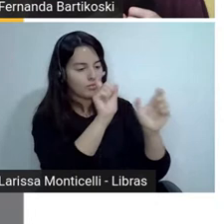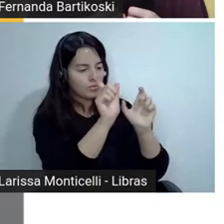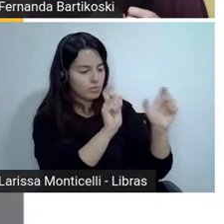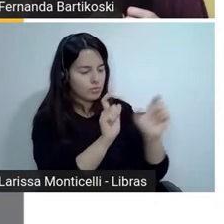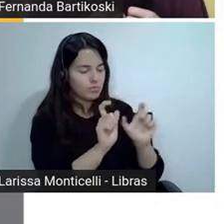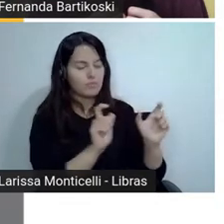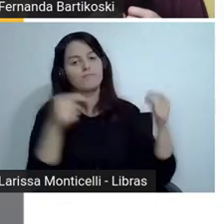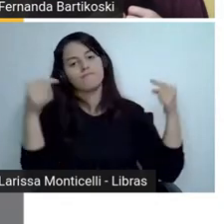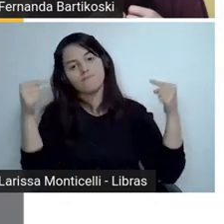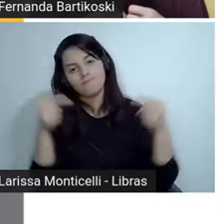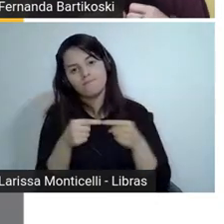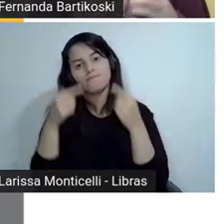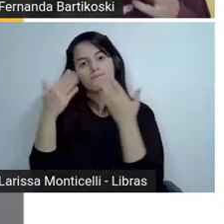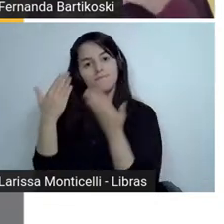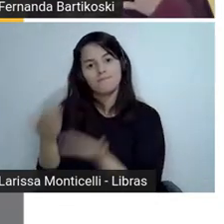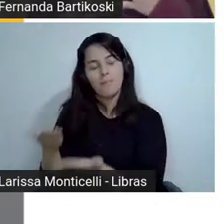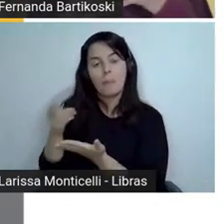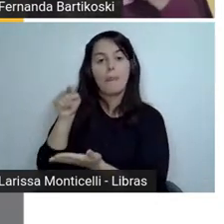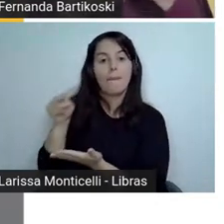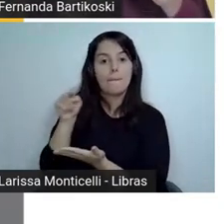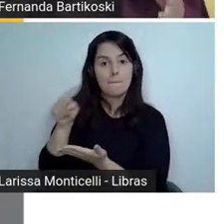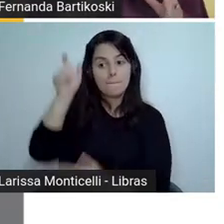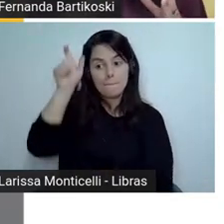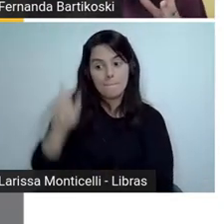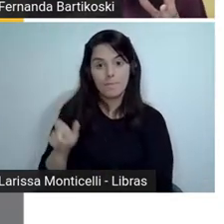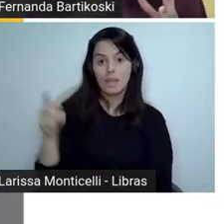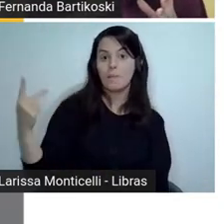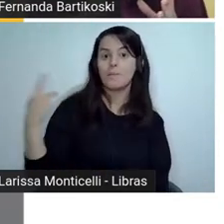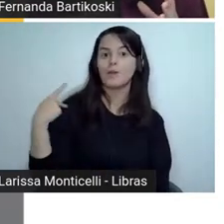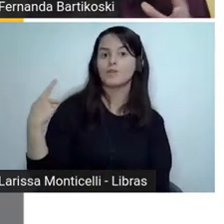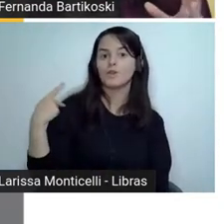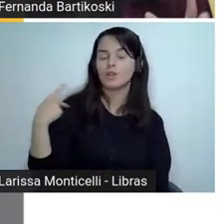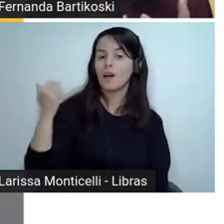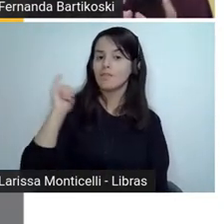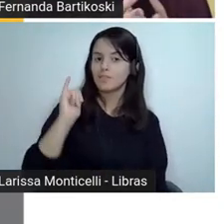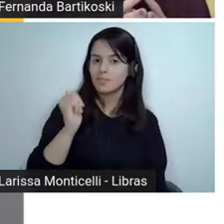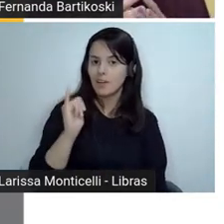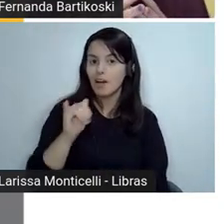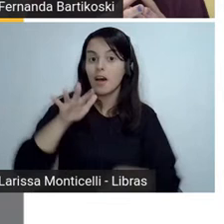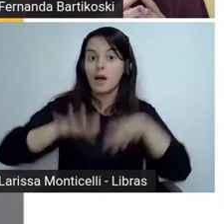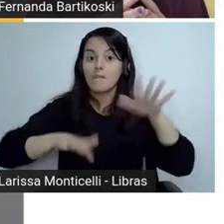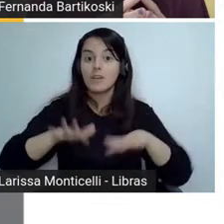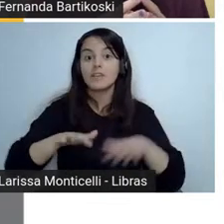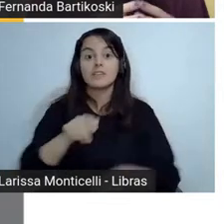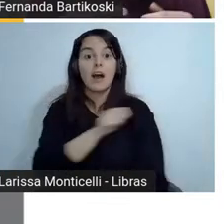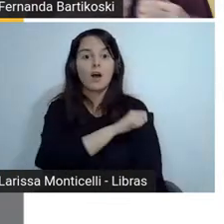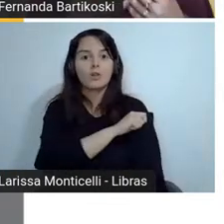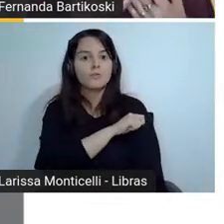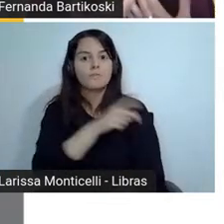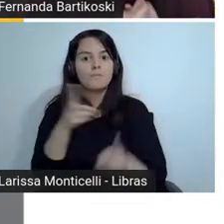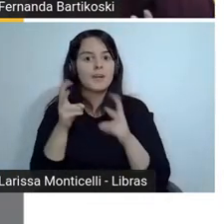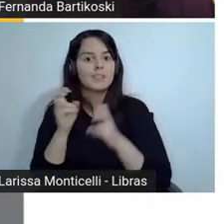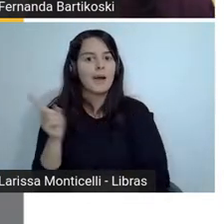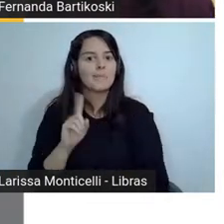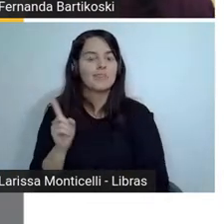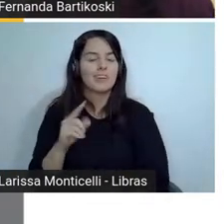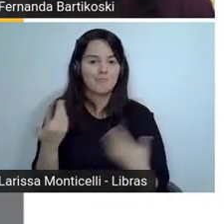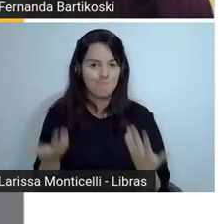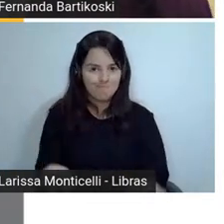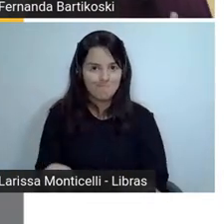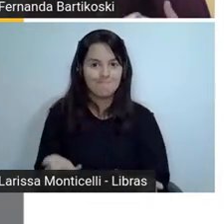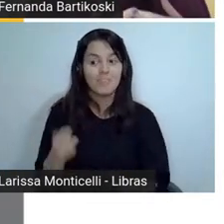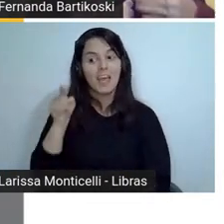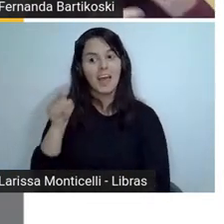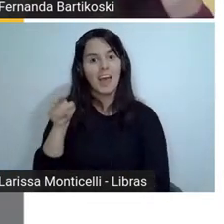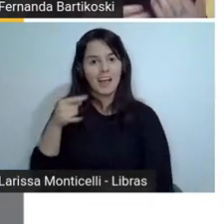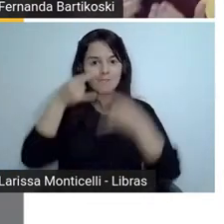e o aluno não tenha percebido ainda de forma concreta quem é o narrador e que ele era quem roubava as